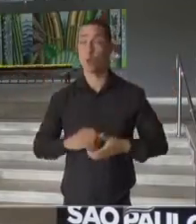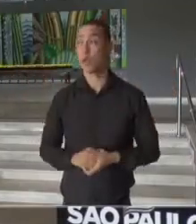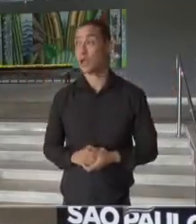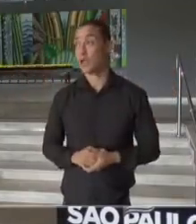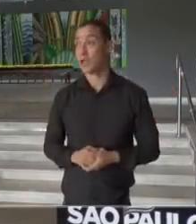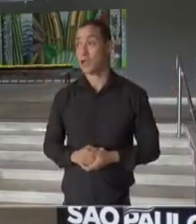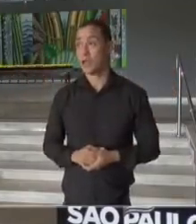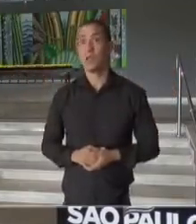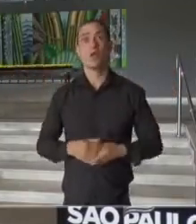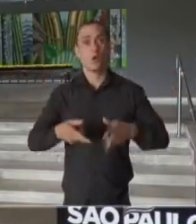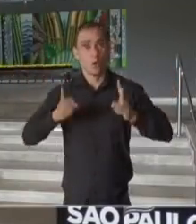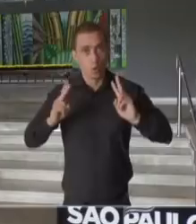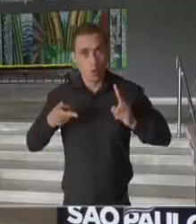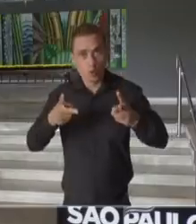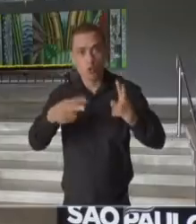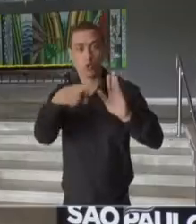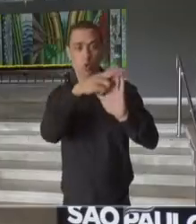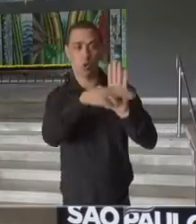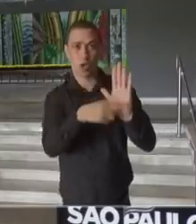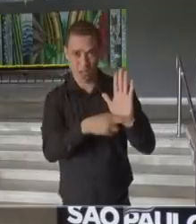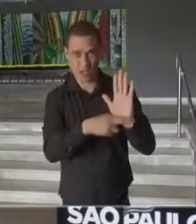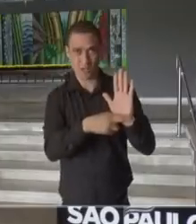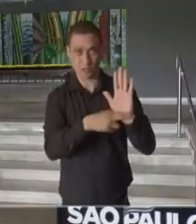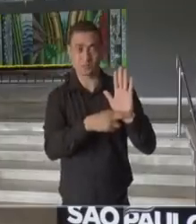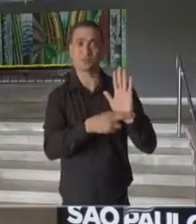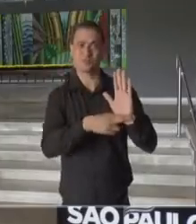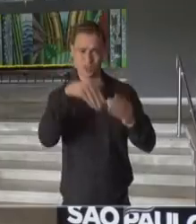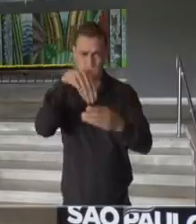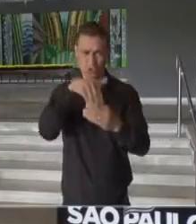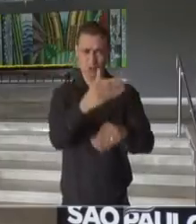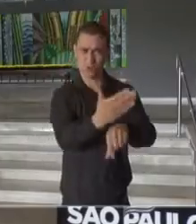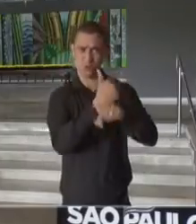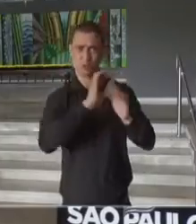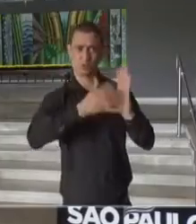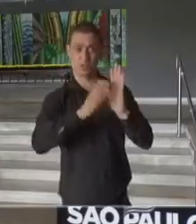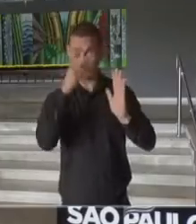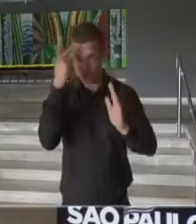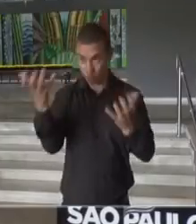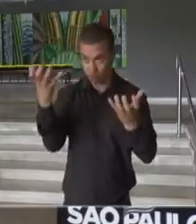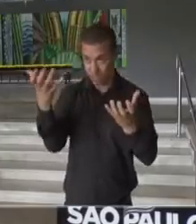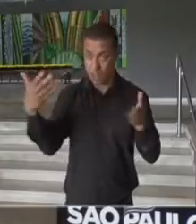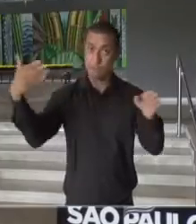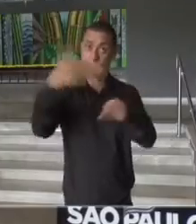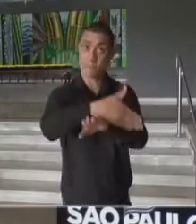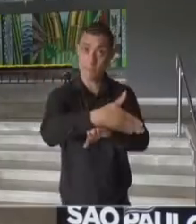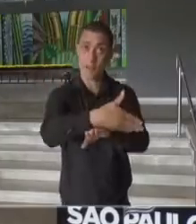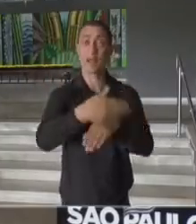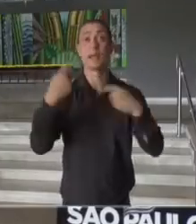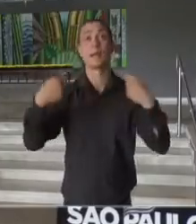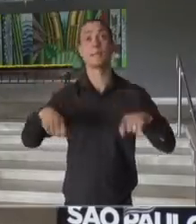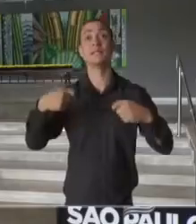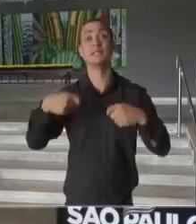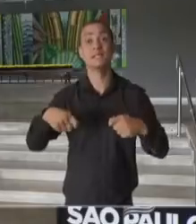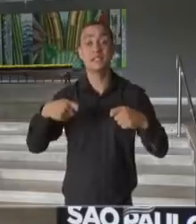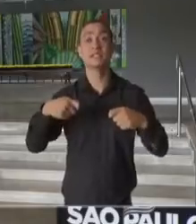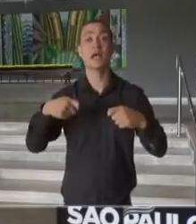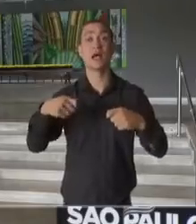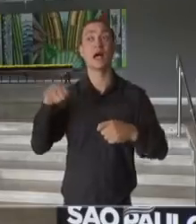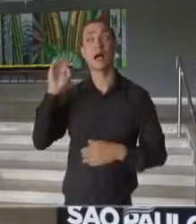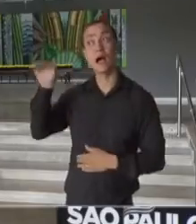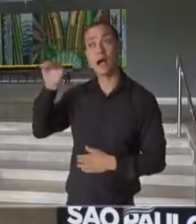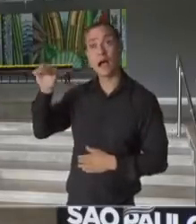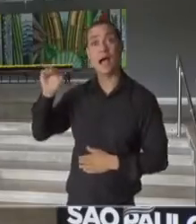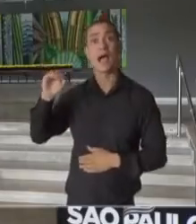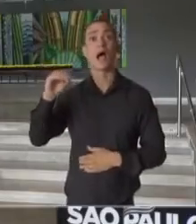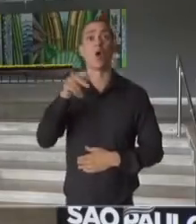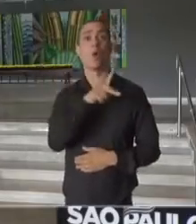segue esse regramento da Comissão de Prébios, e aquele filiado que quiser participar do processo tem que peticionar ao presidente nacional